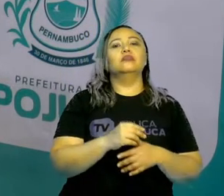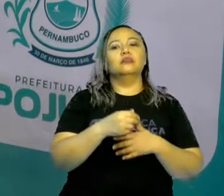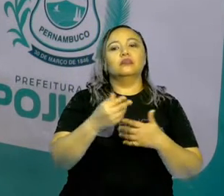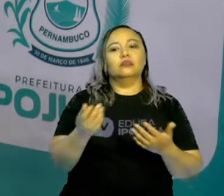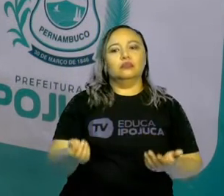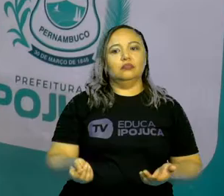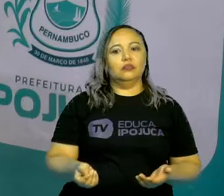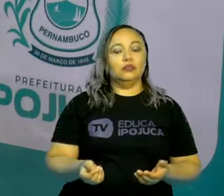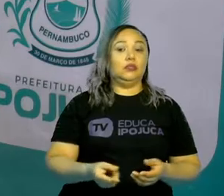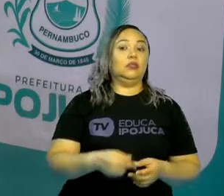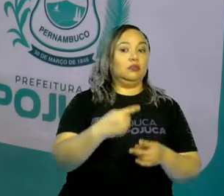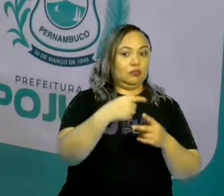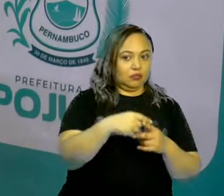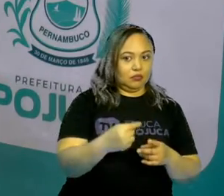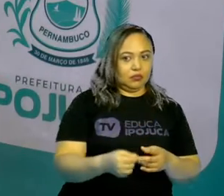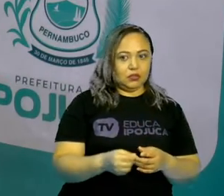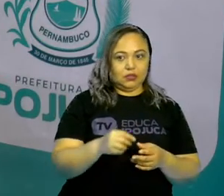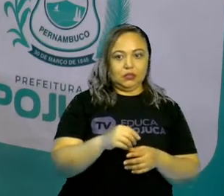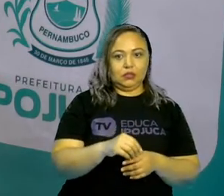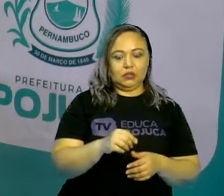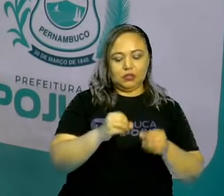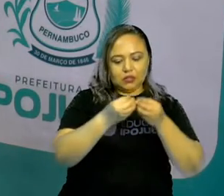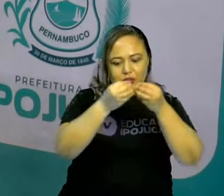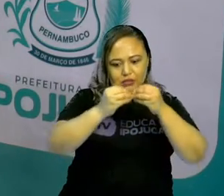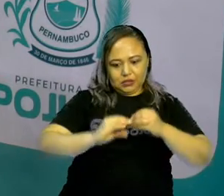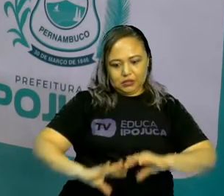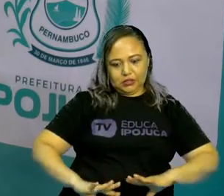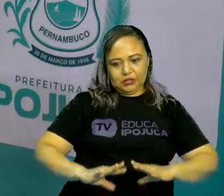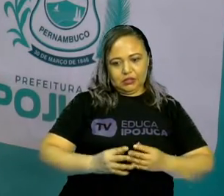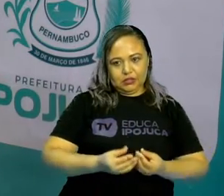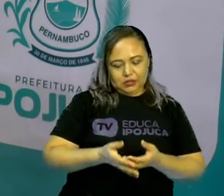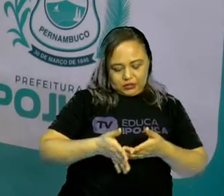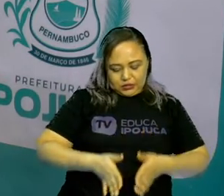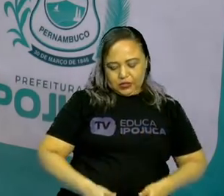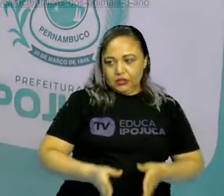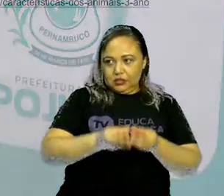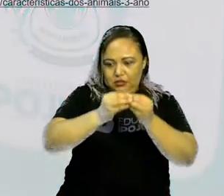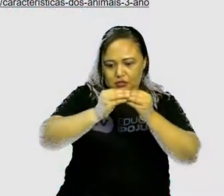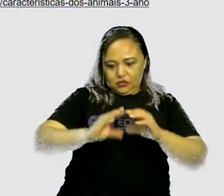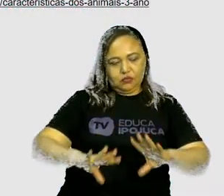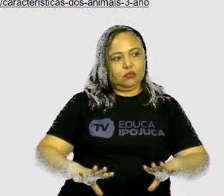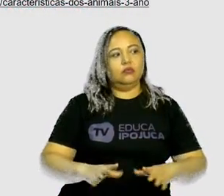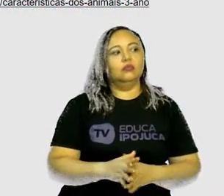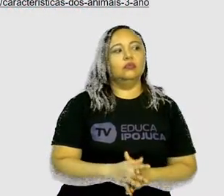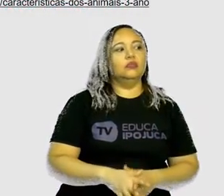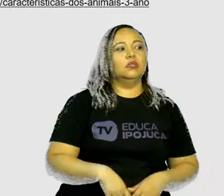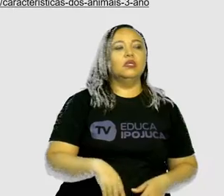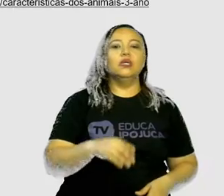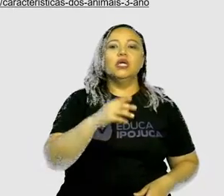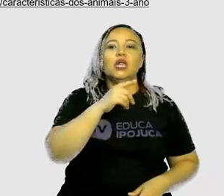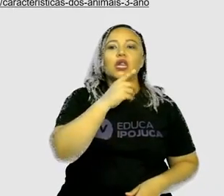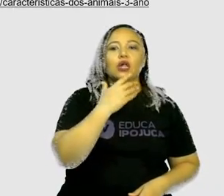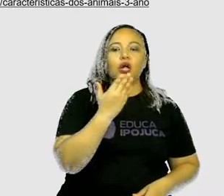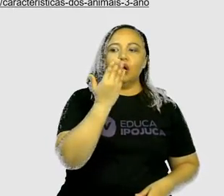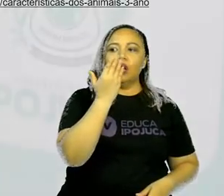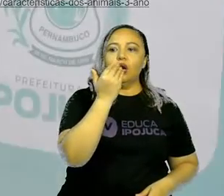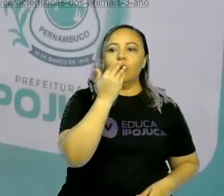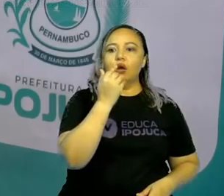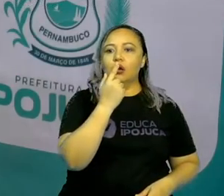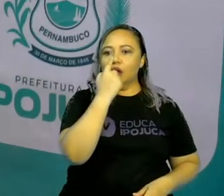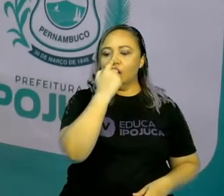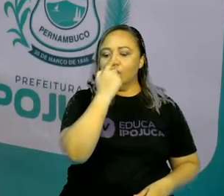e seis patas, nascem de ovos e alimentam-se de vegetais ou materiais em decomposição. E